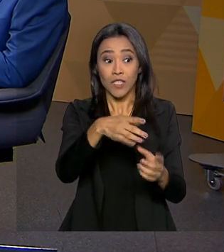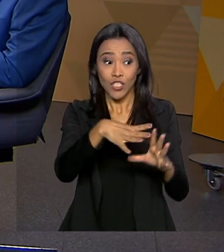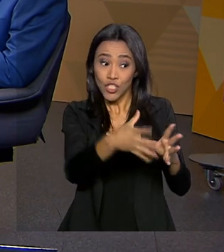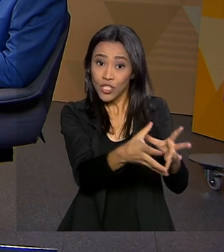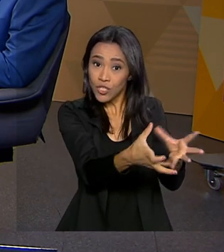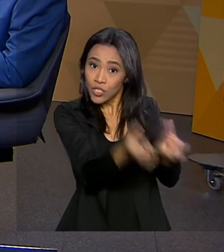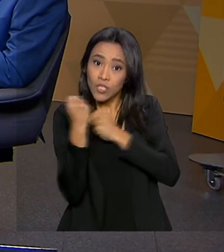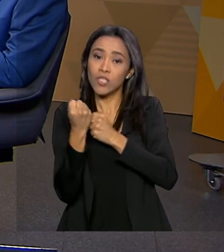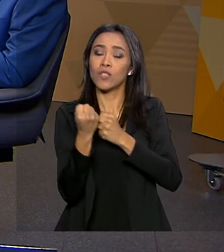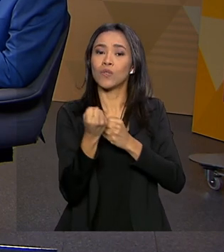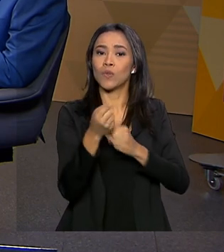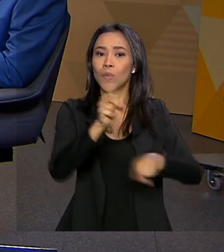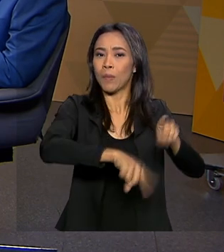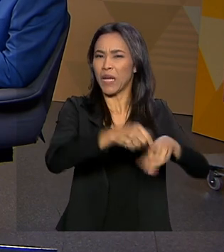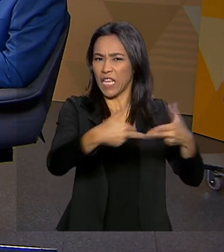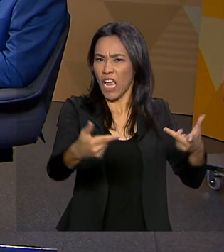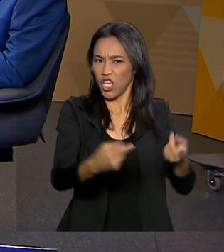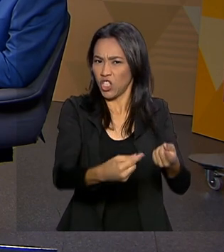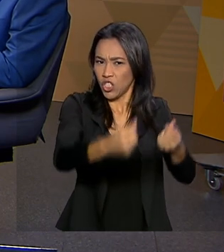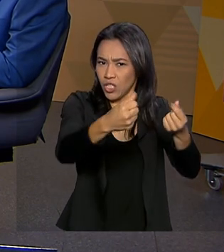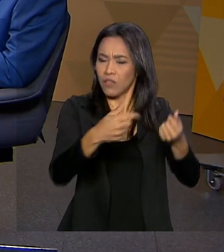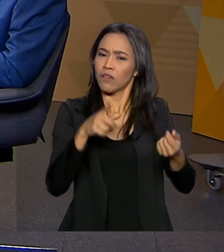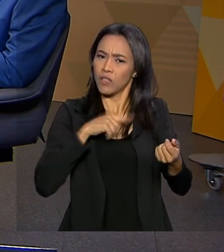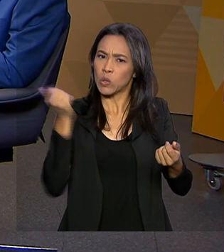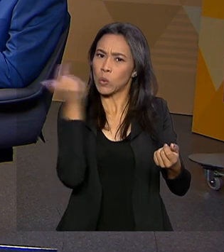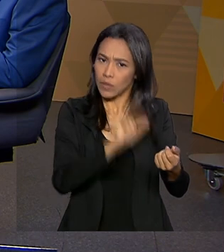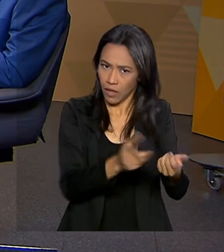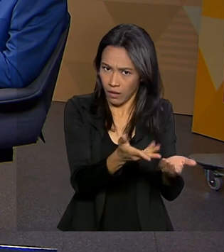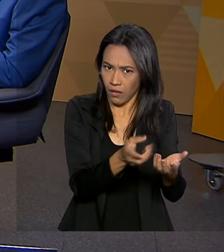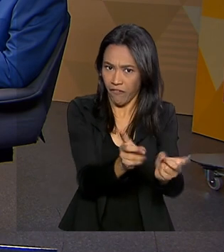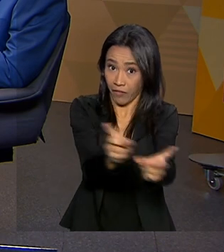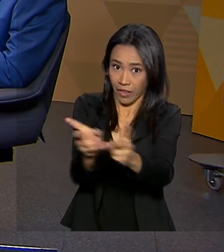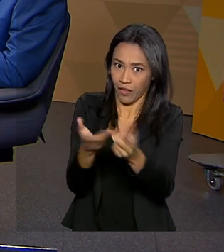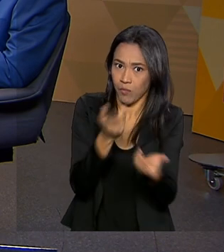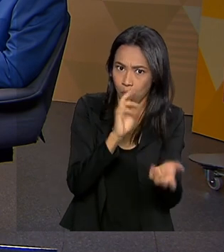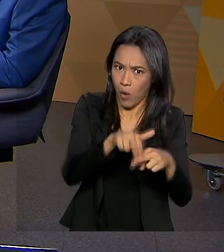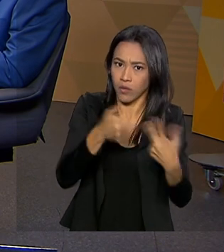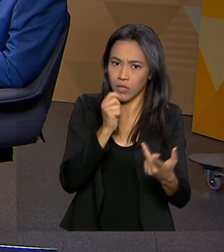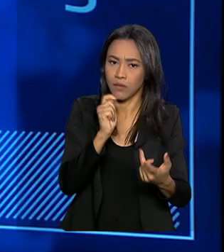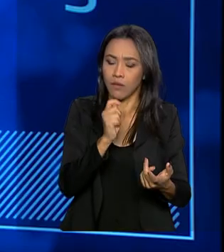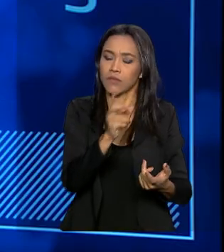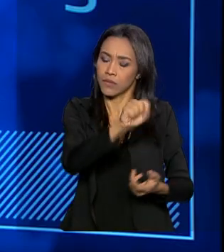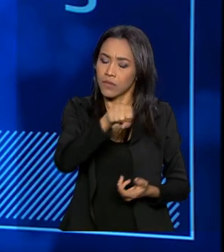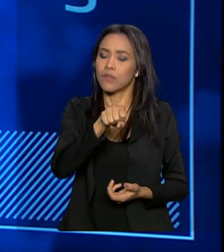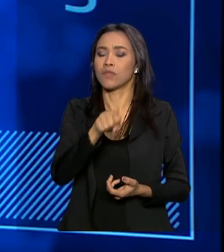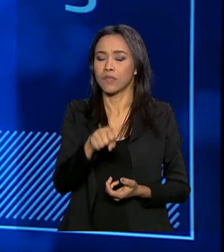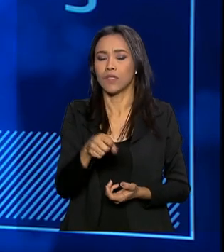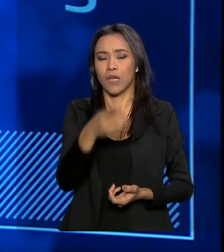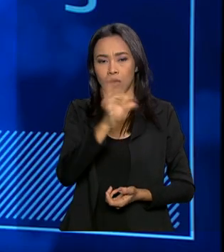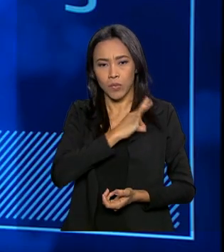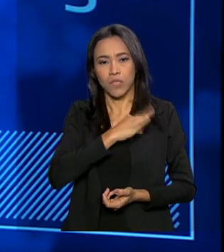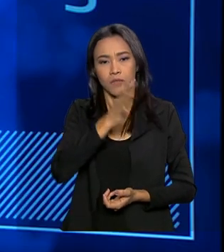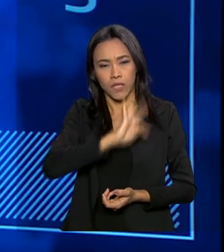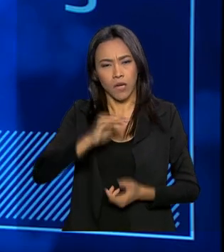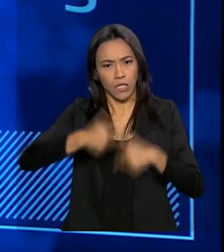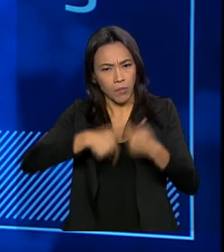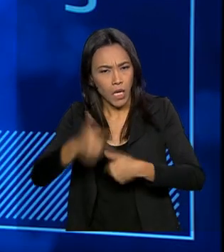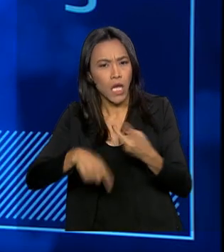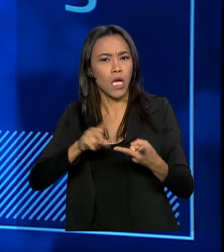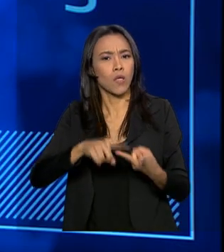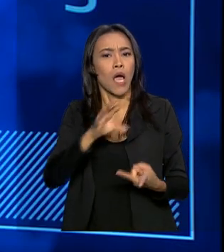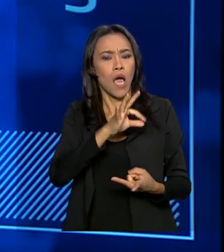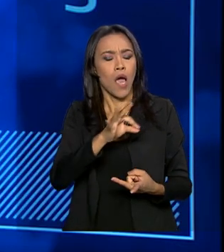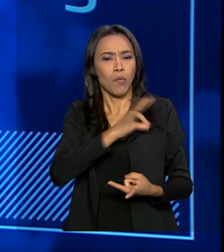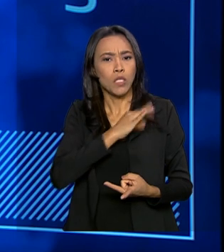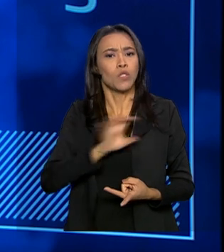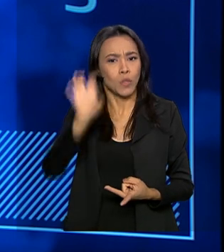recursos que eles conseguem angariar na sociedade. Exatamente. Hoje a Polícia Federal já faz trabalho, a Polícia Civil está indo no mesmo caminho,